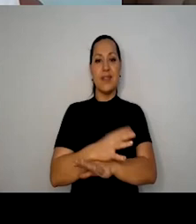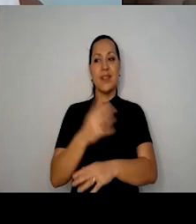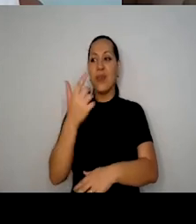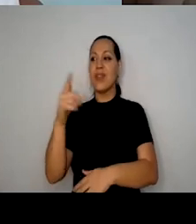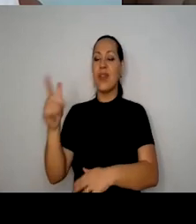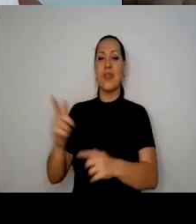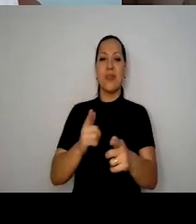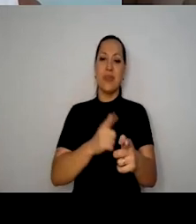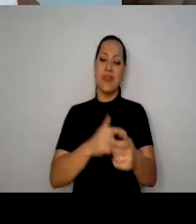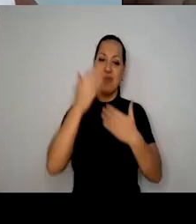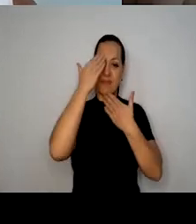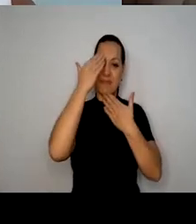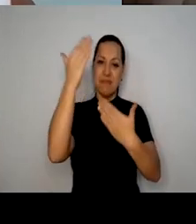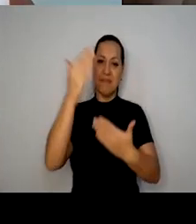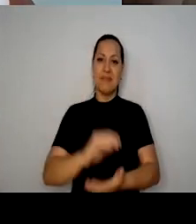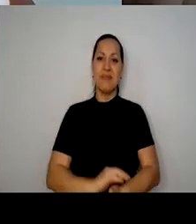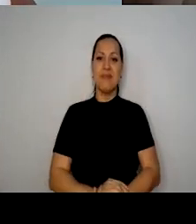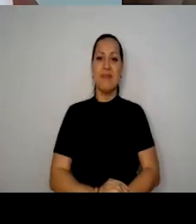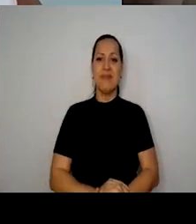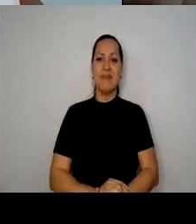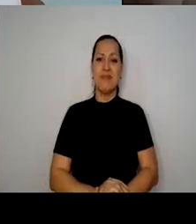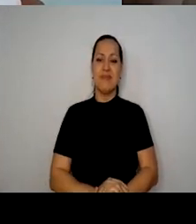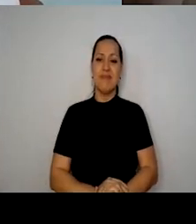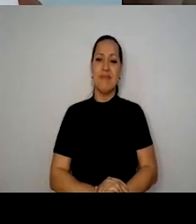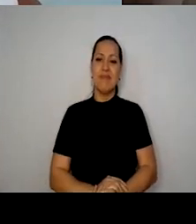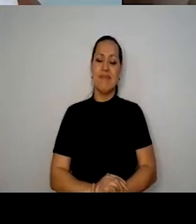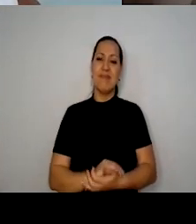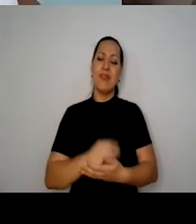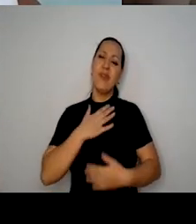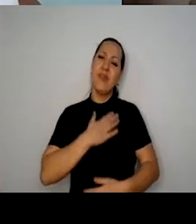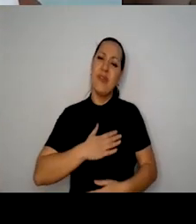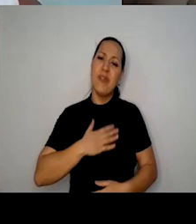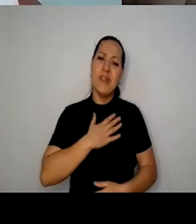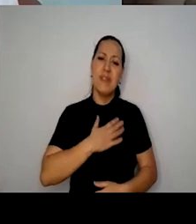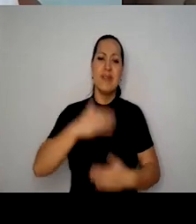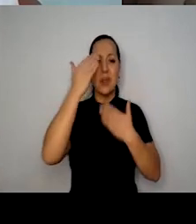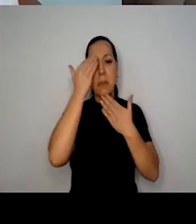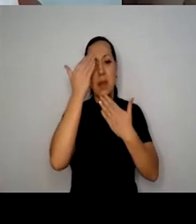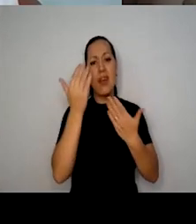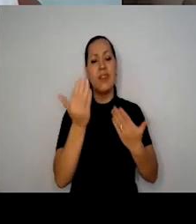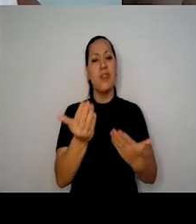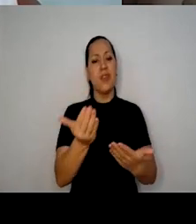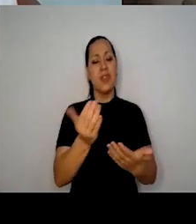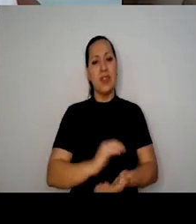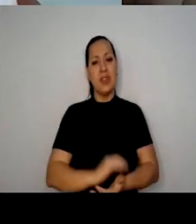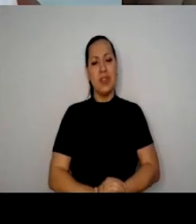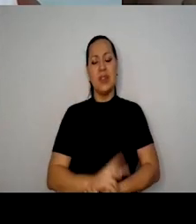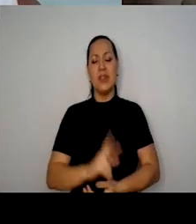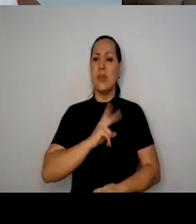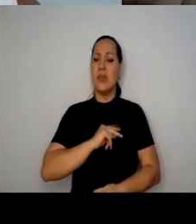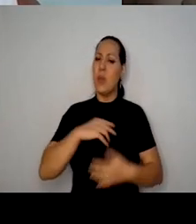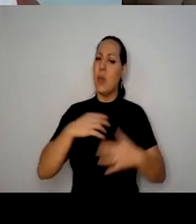Obrigado. Querido, obrigada a você, que história linda,